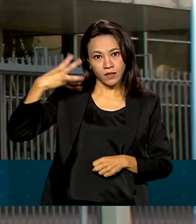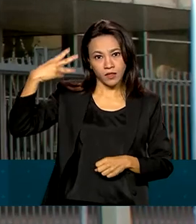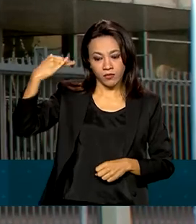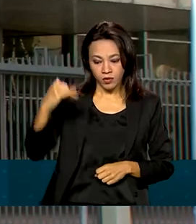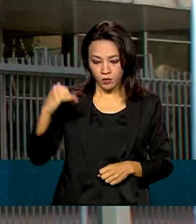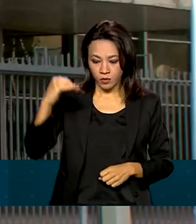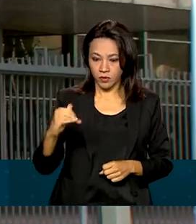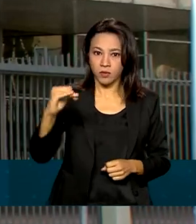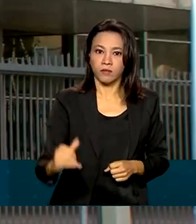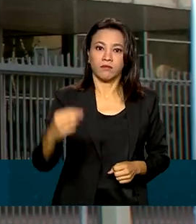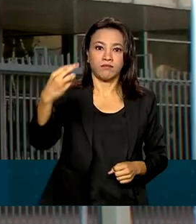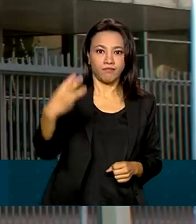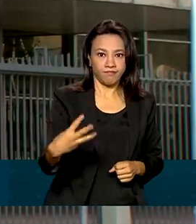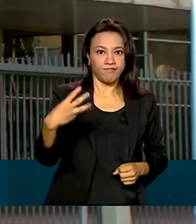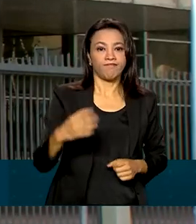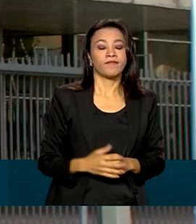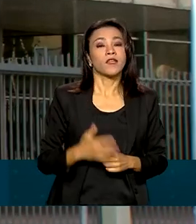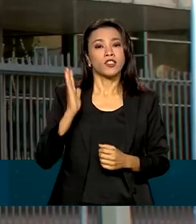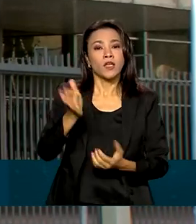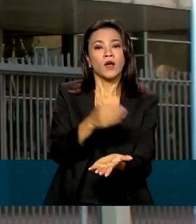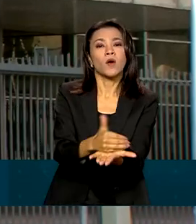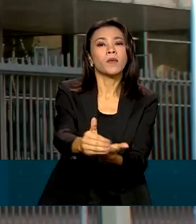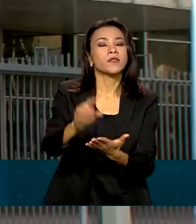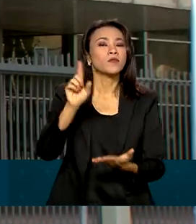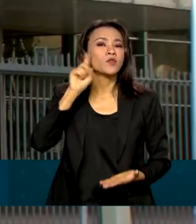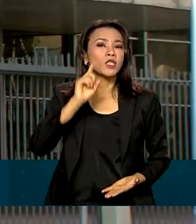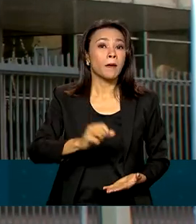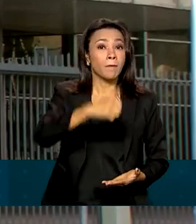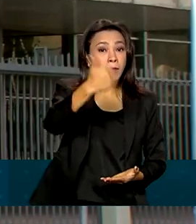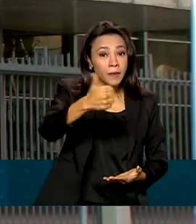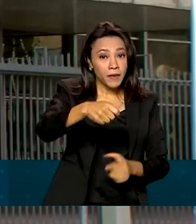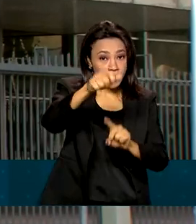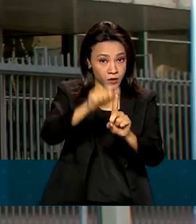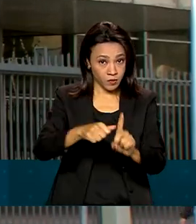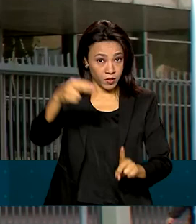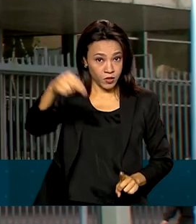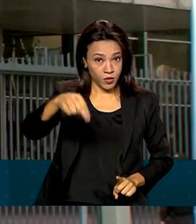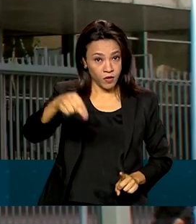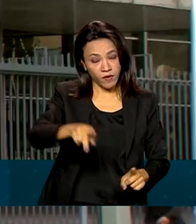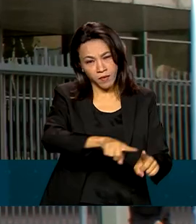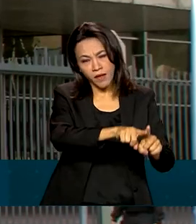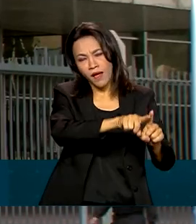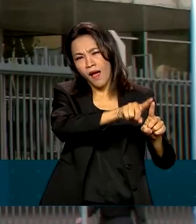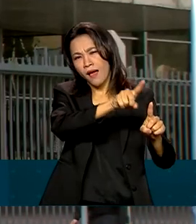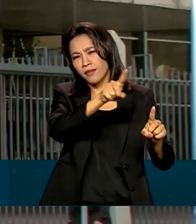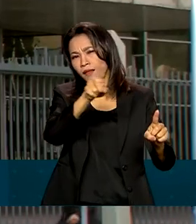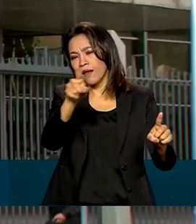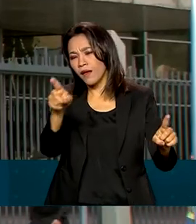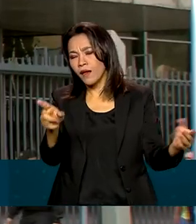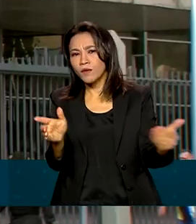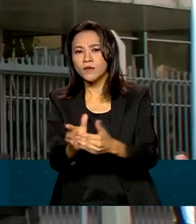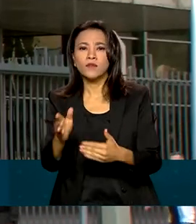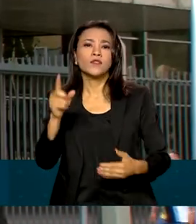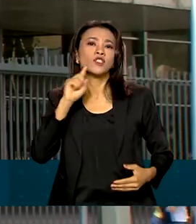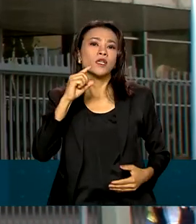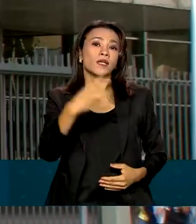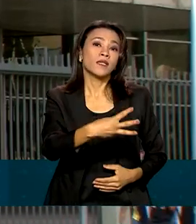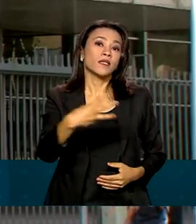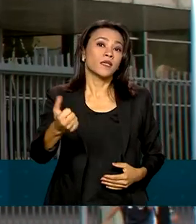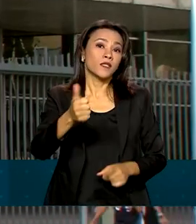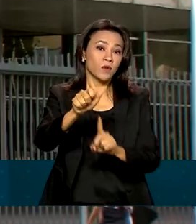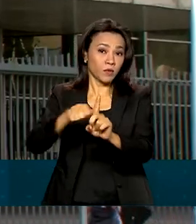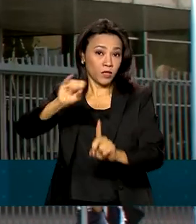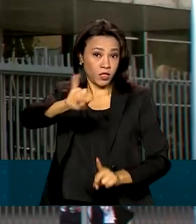novos preços começam a vigorar no dia 1º de novembro e vigoram até o dia 31 de janeiro de